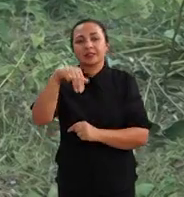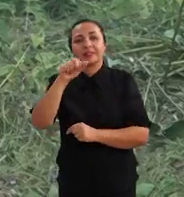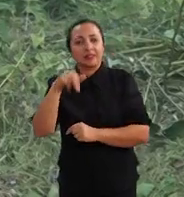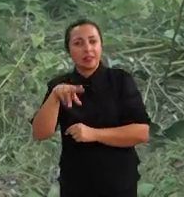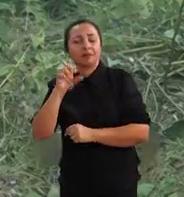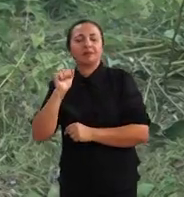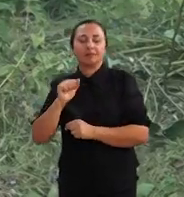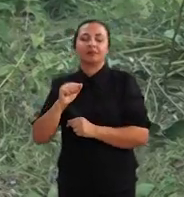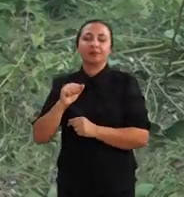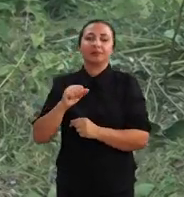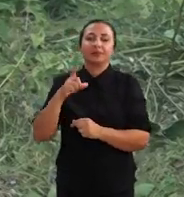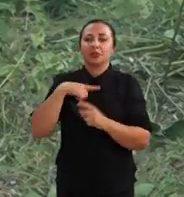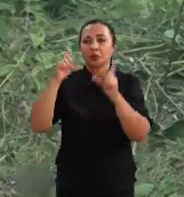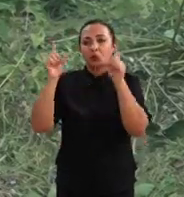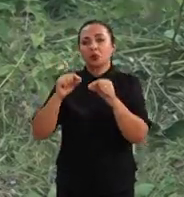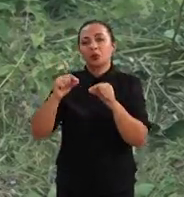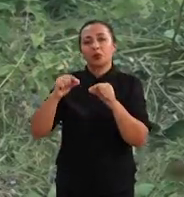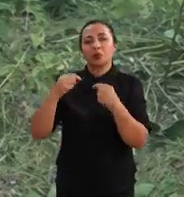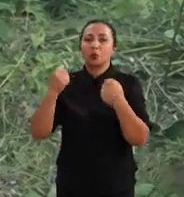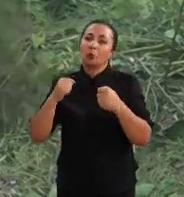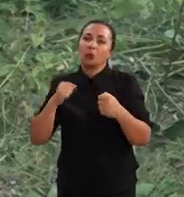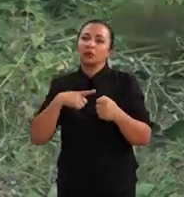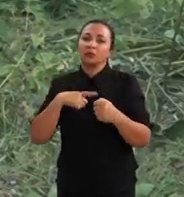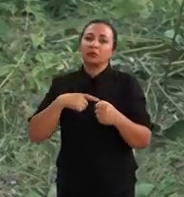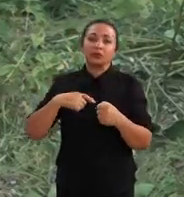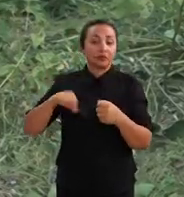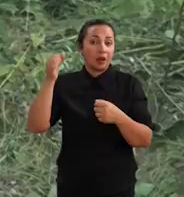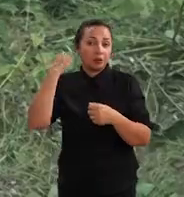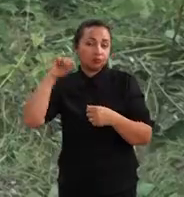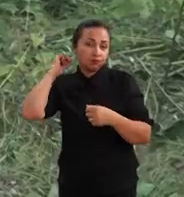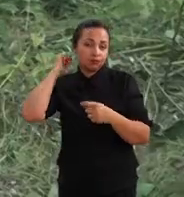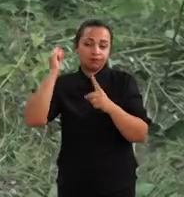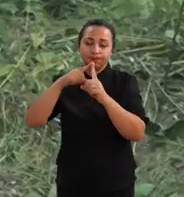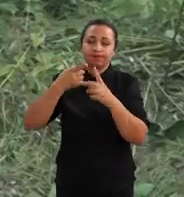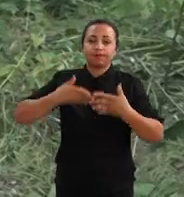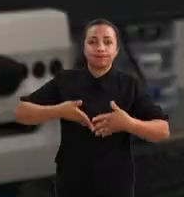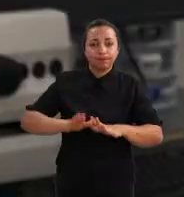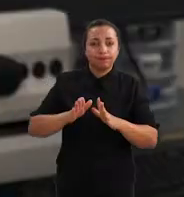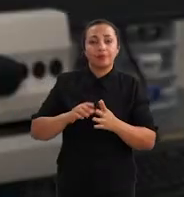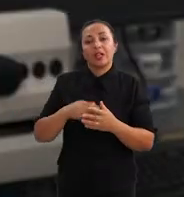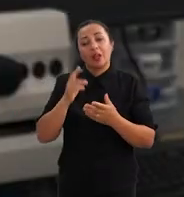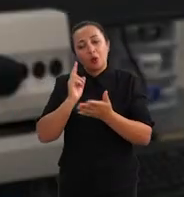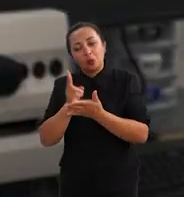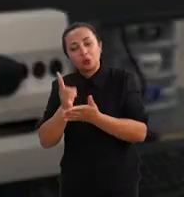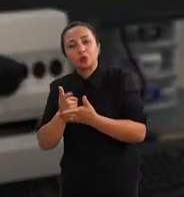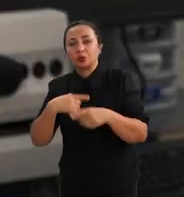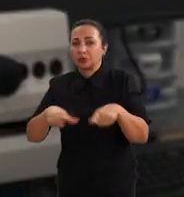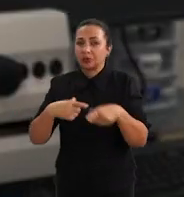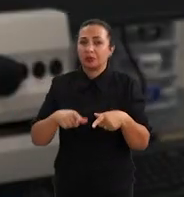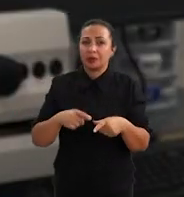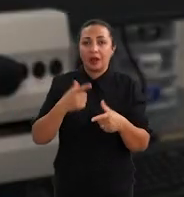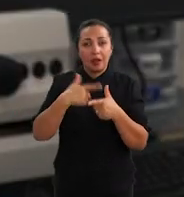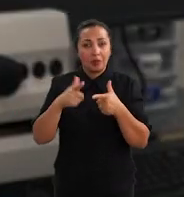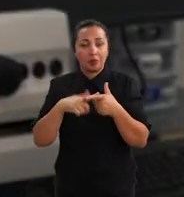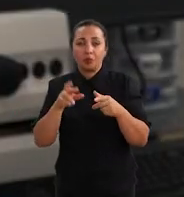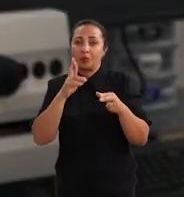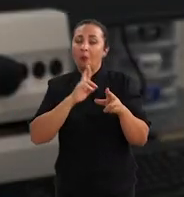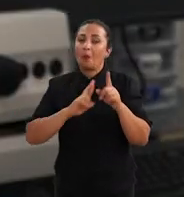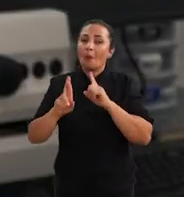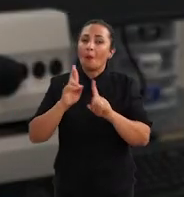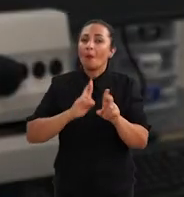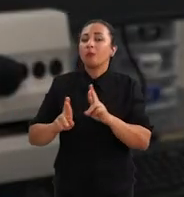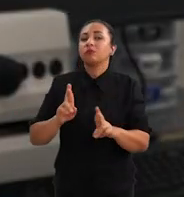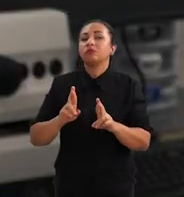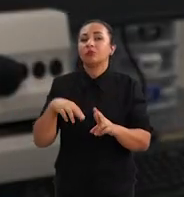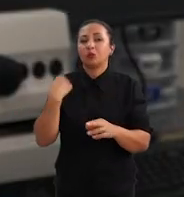significativa, que se reflete em uma menor capacidade de fertilidade. E, dando continuidade a esse trabalho, para tentar resolver essa problemática, nós